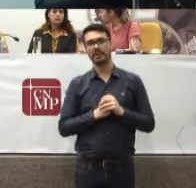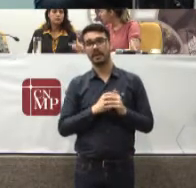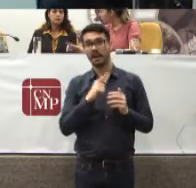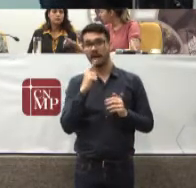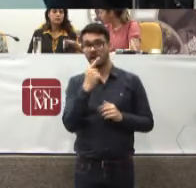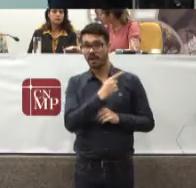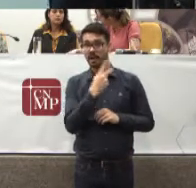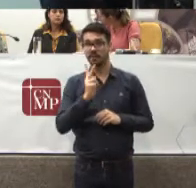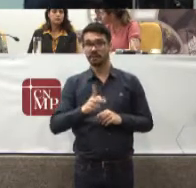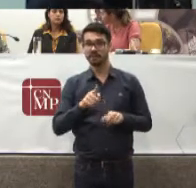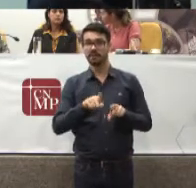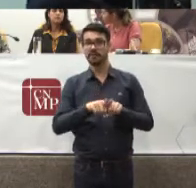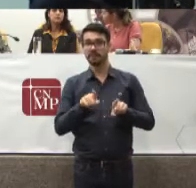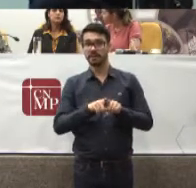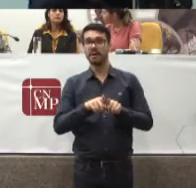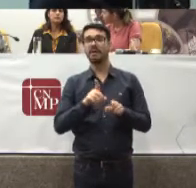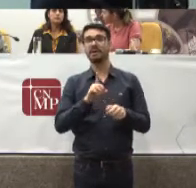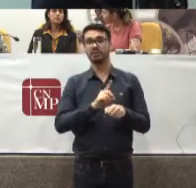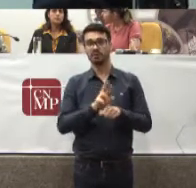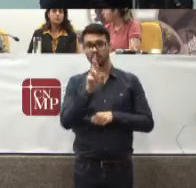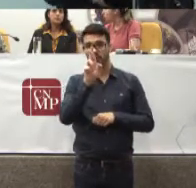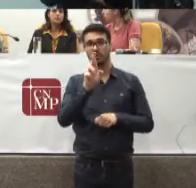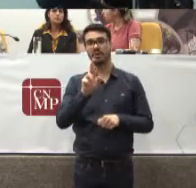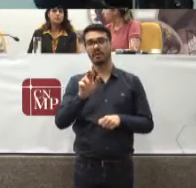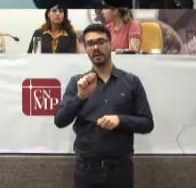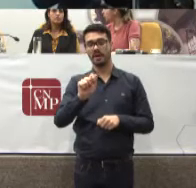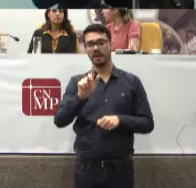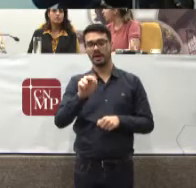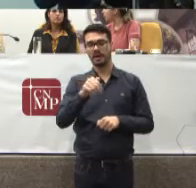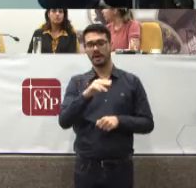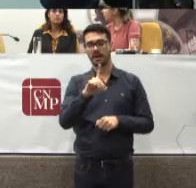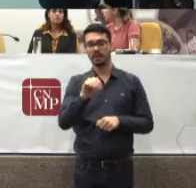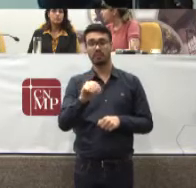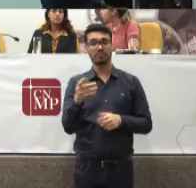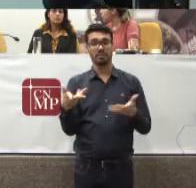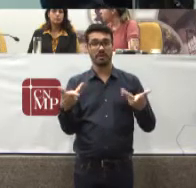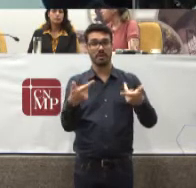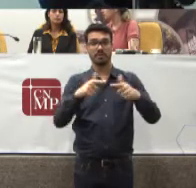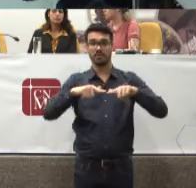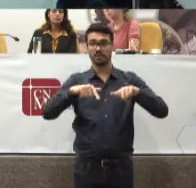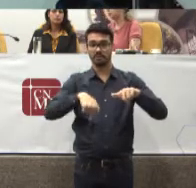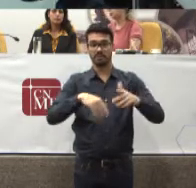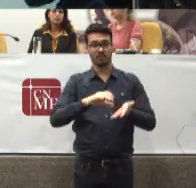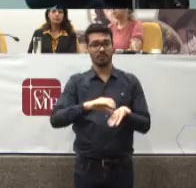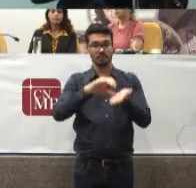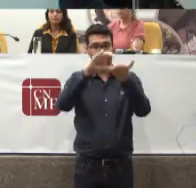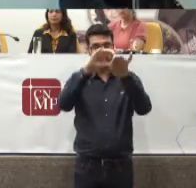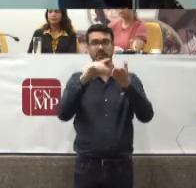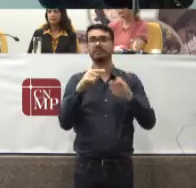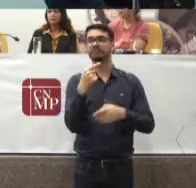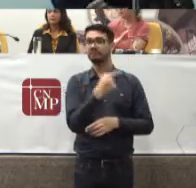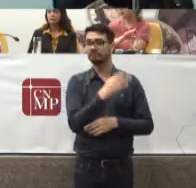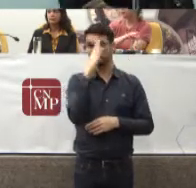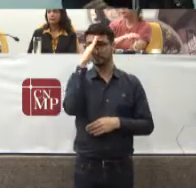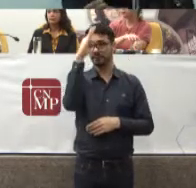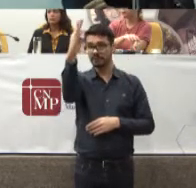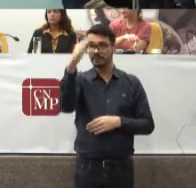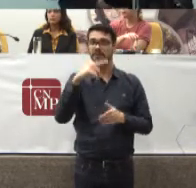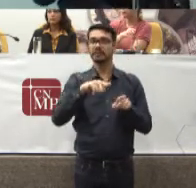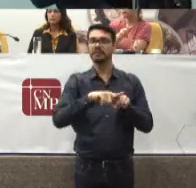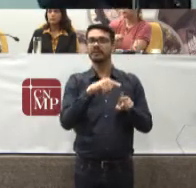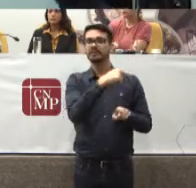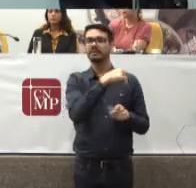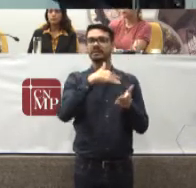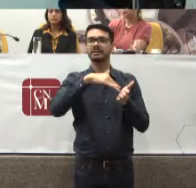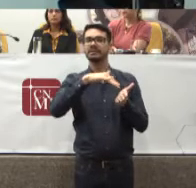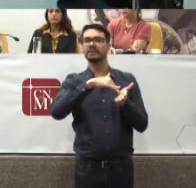Semelhança também A doutora Arnaldo Feito um excepcional Trabalho Aqui no conselho Está à frente Da secretaria De direitos